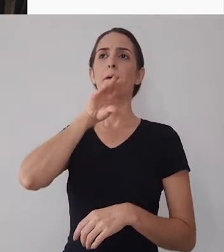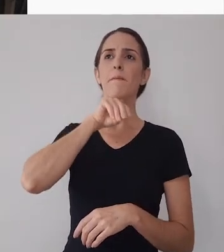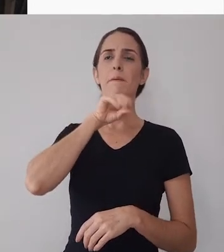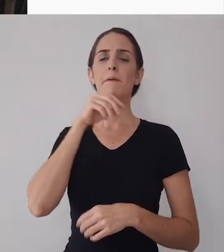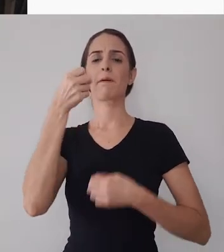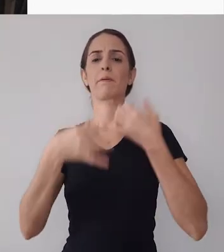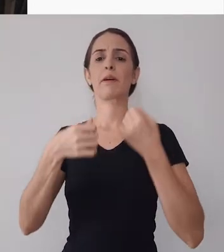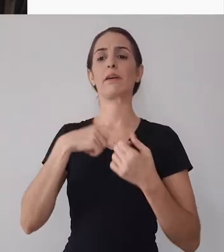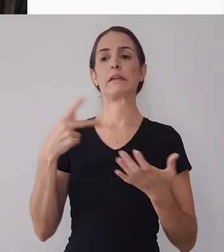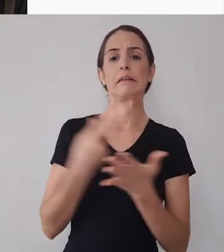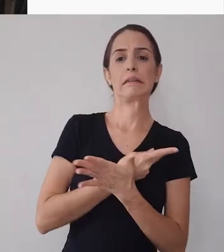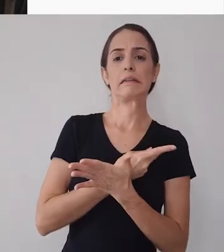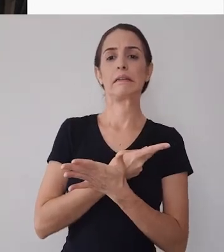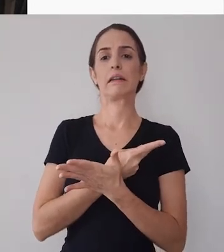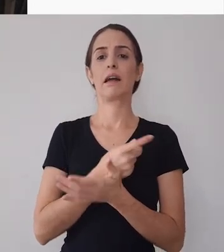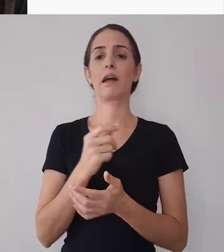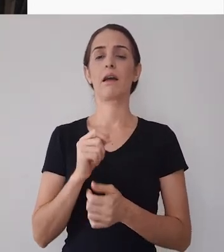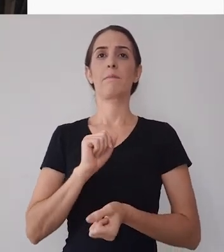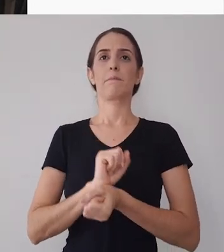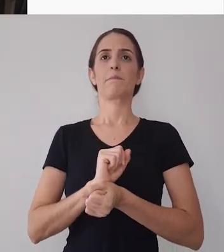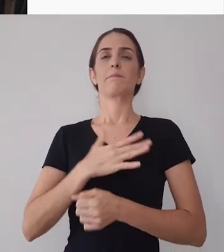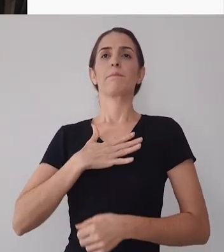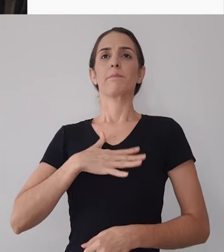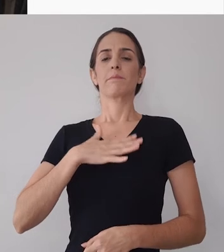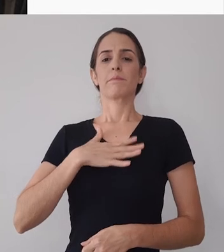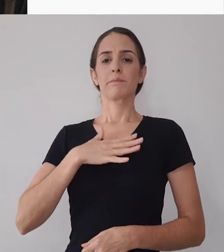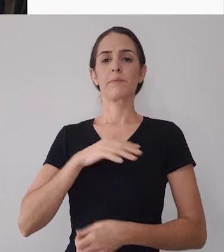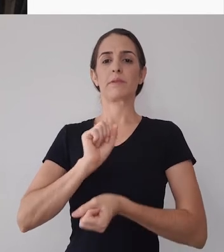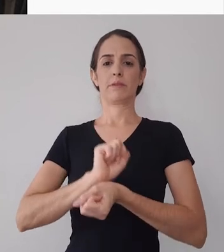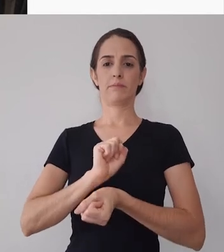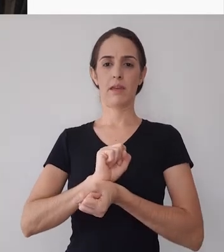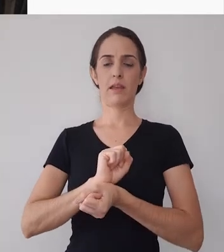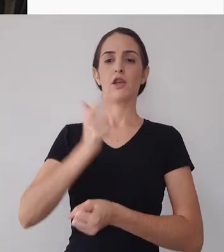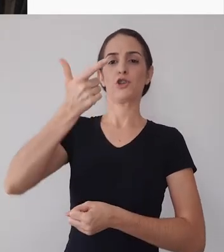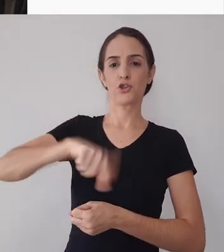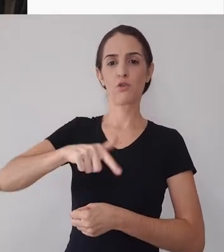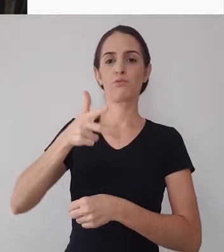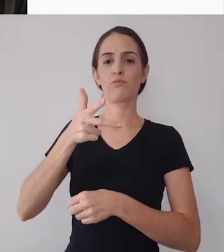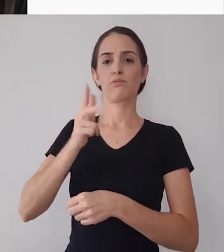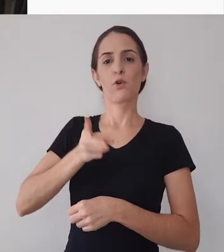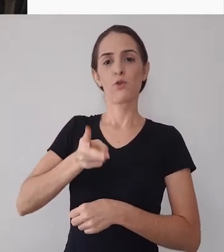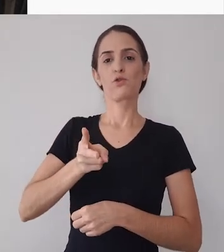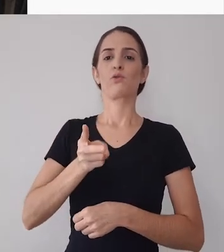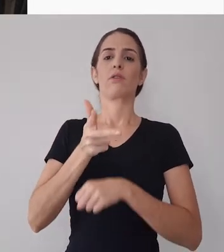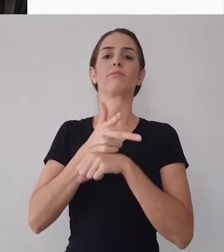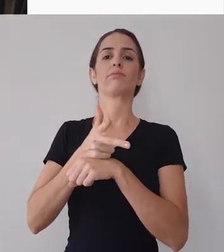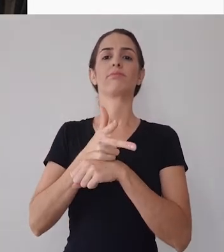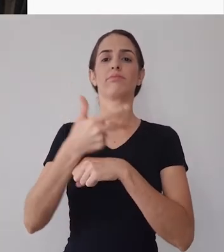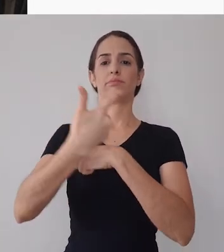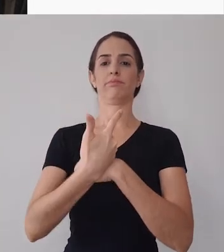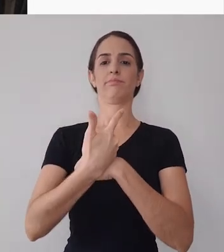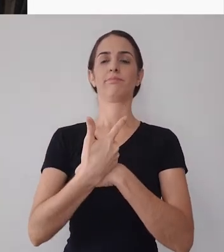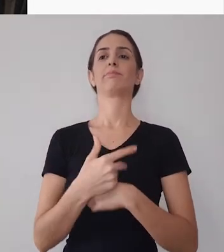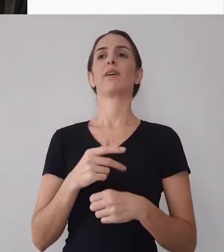medida que você foi falando o texto você errou uma parte você pode fazer uma pausa esperar e recomeçar aquela parte